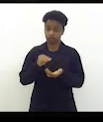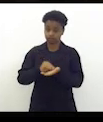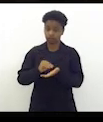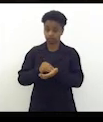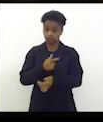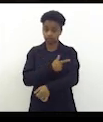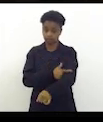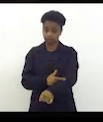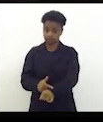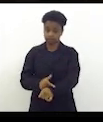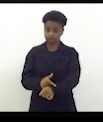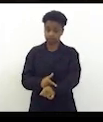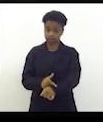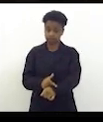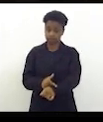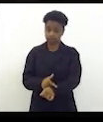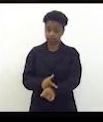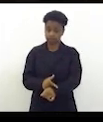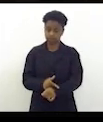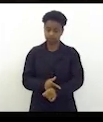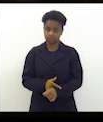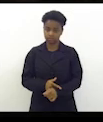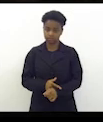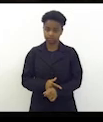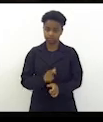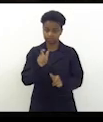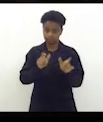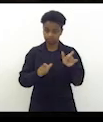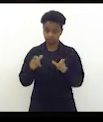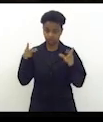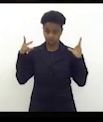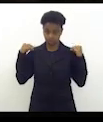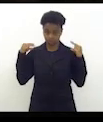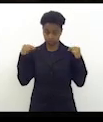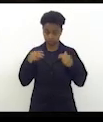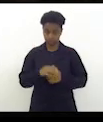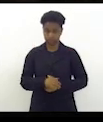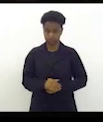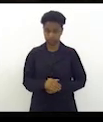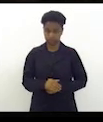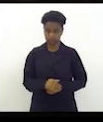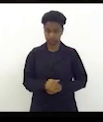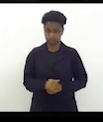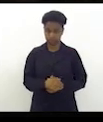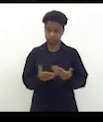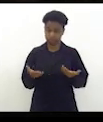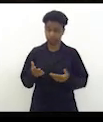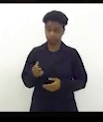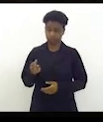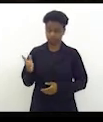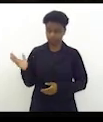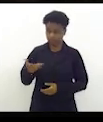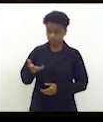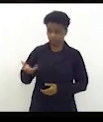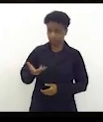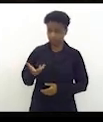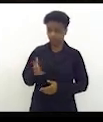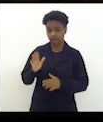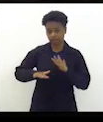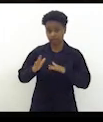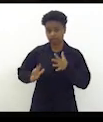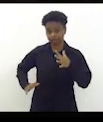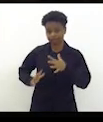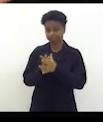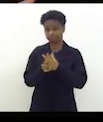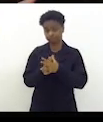vezes do motorista essa velocidade é infringida aí se